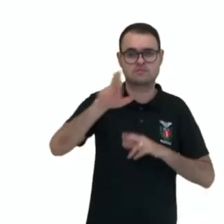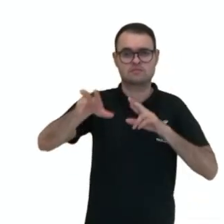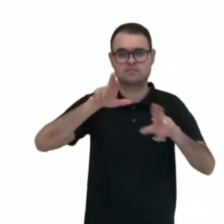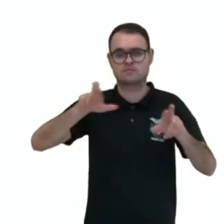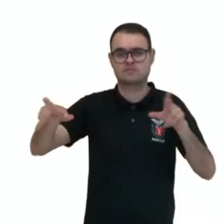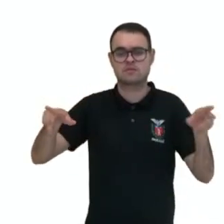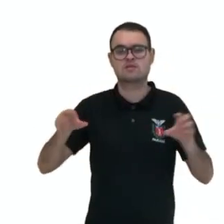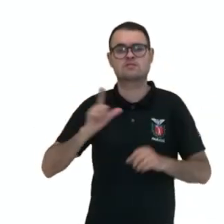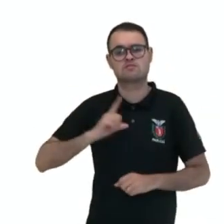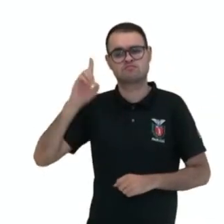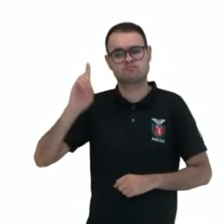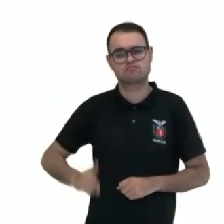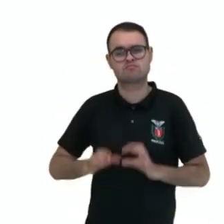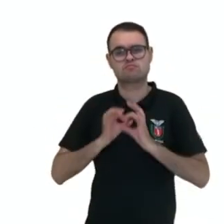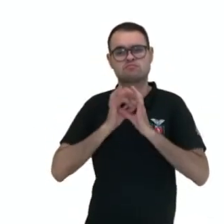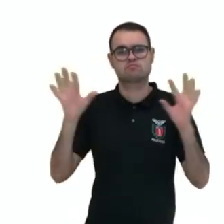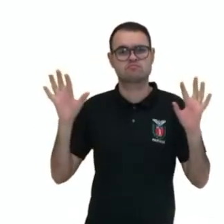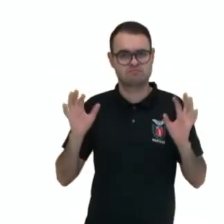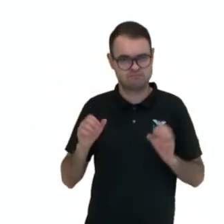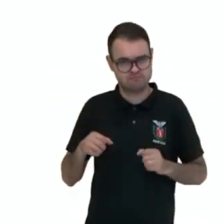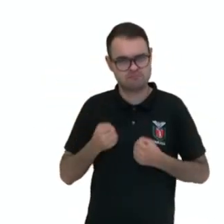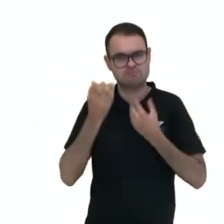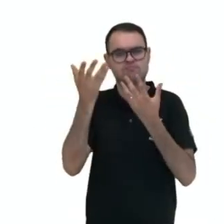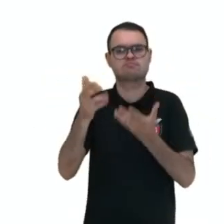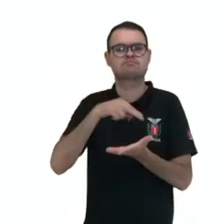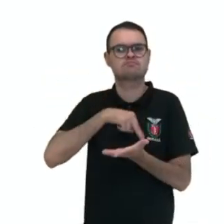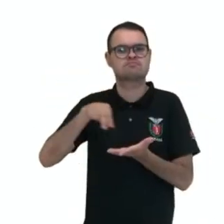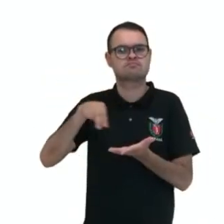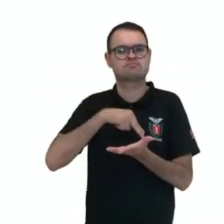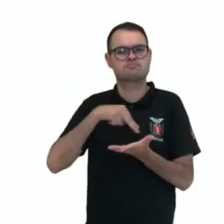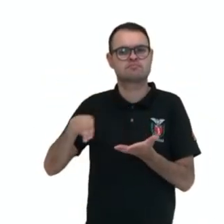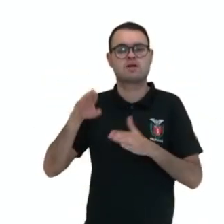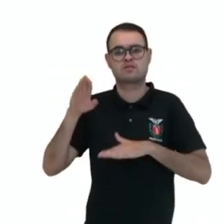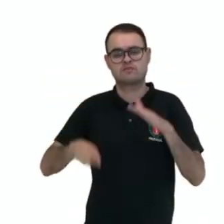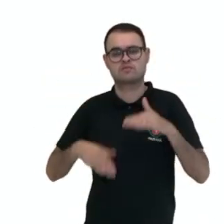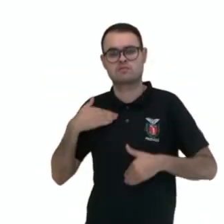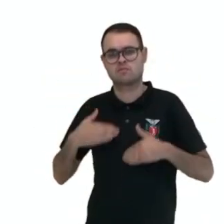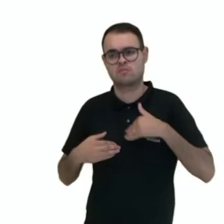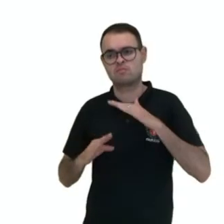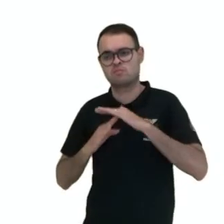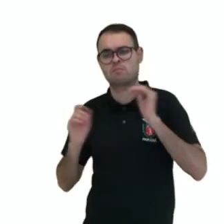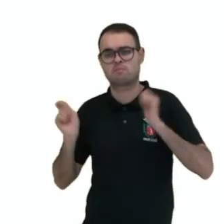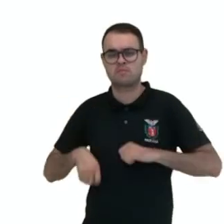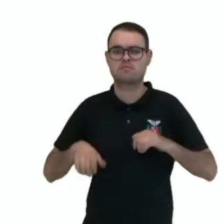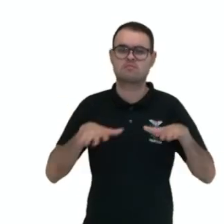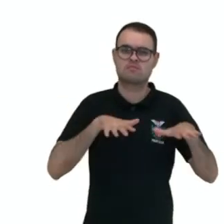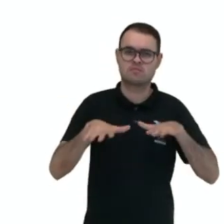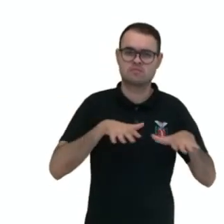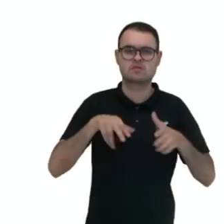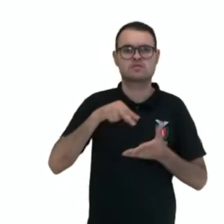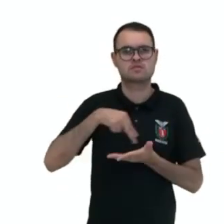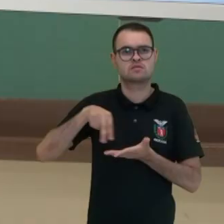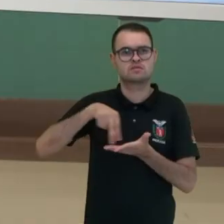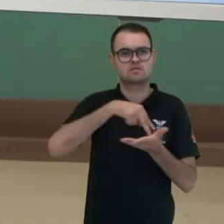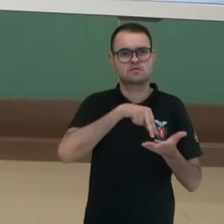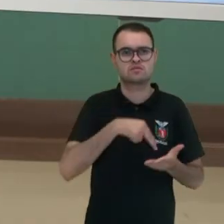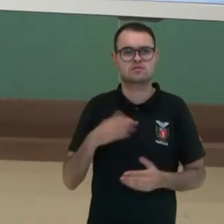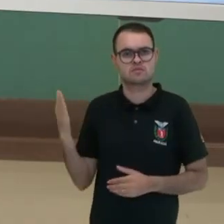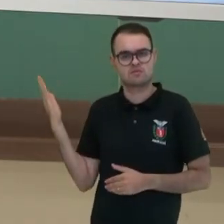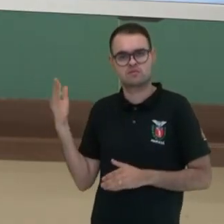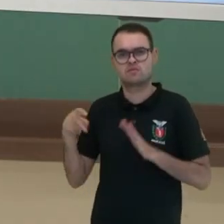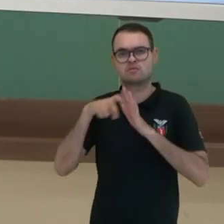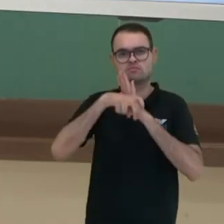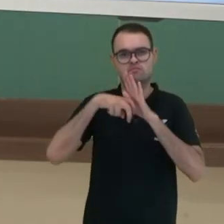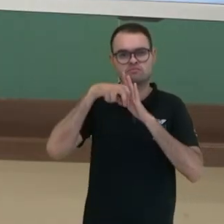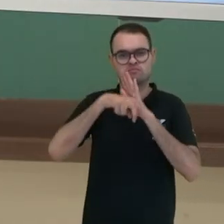livremente, né? A linguagem da dança. Mesmo que o corpo tenha alguma limitação, ele é capaz de se movimentar e dançar, né? Eduardo O, ali,